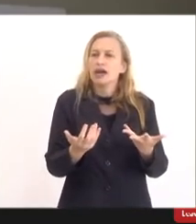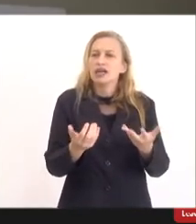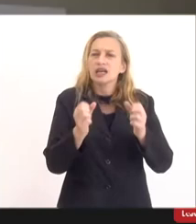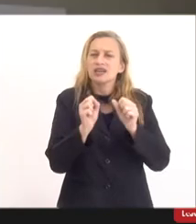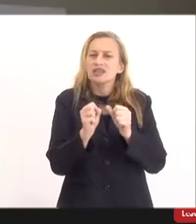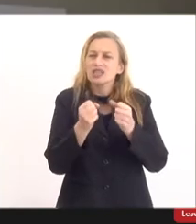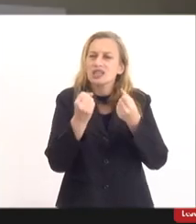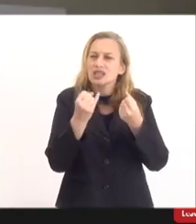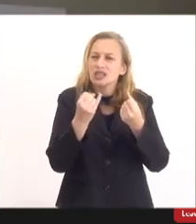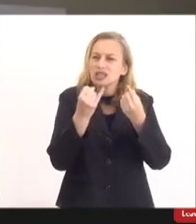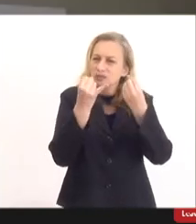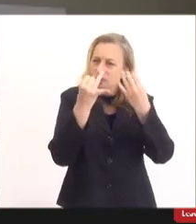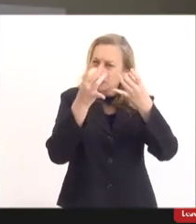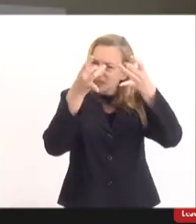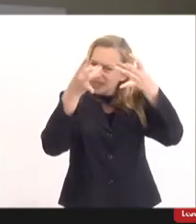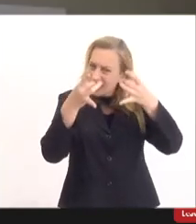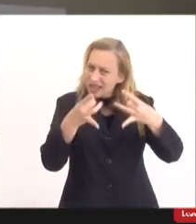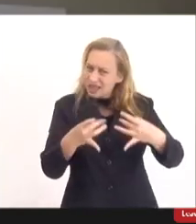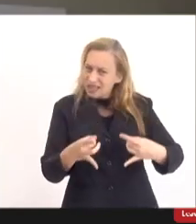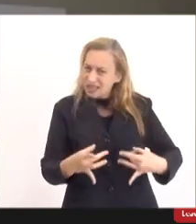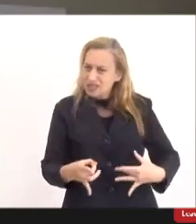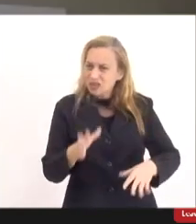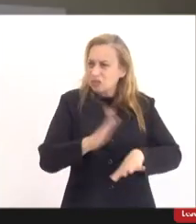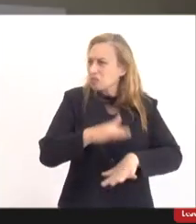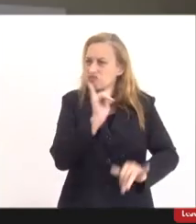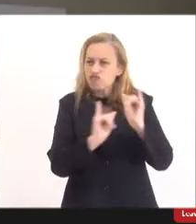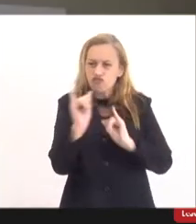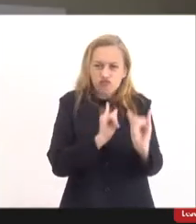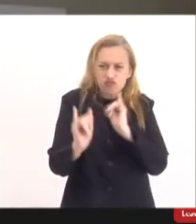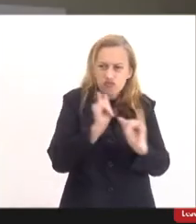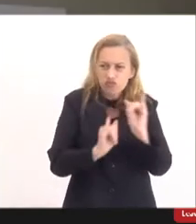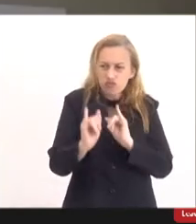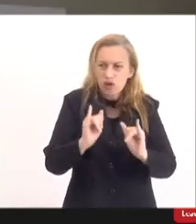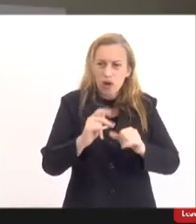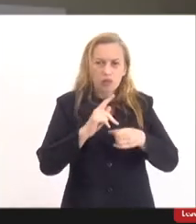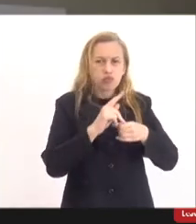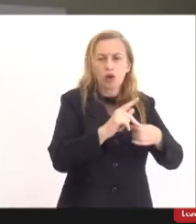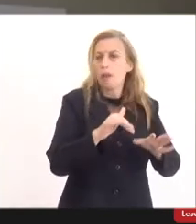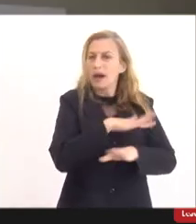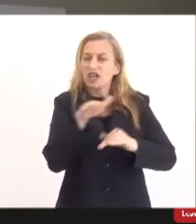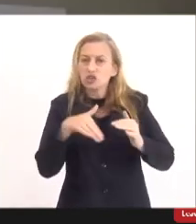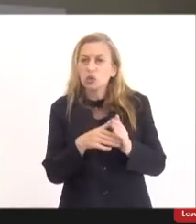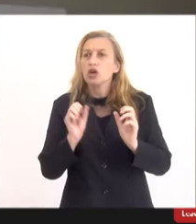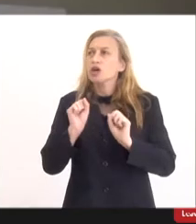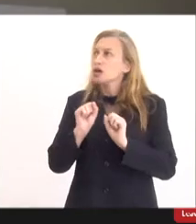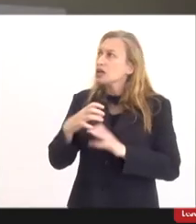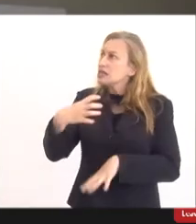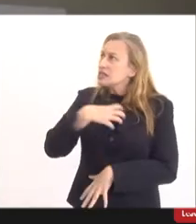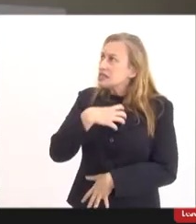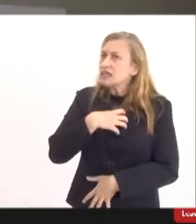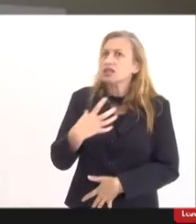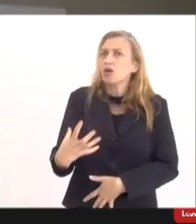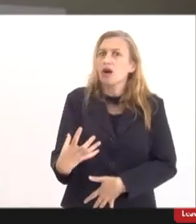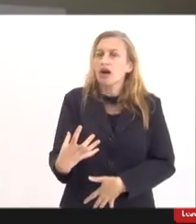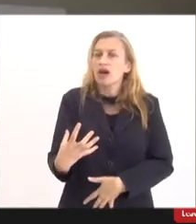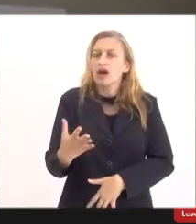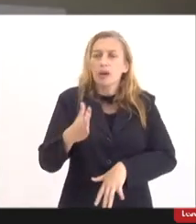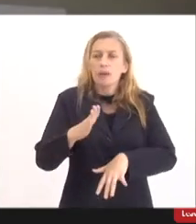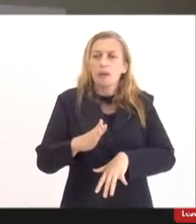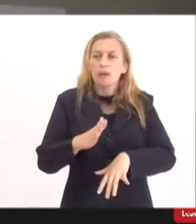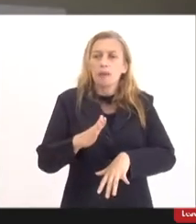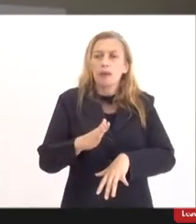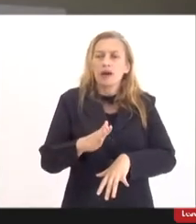clareza trazendo o máximo de informações para os promotores para que eles se sintam mais